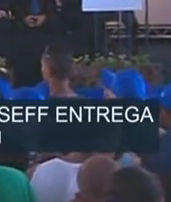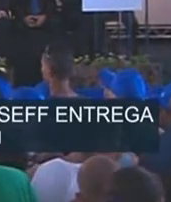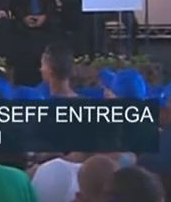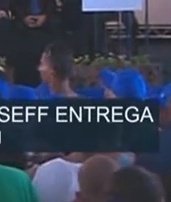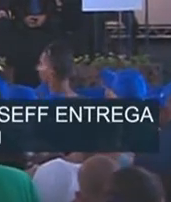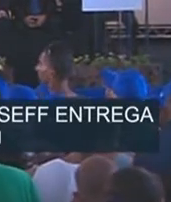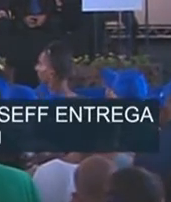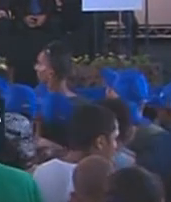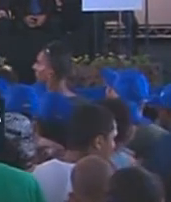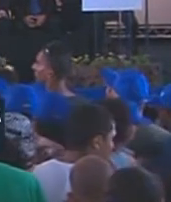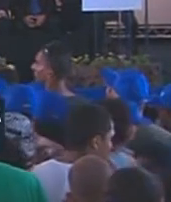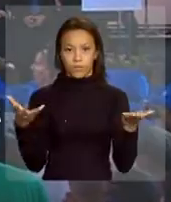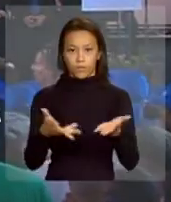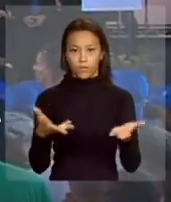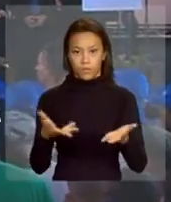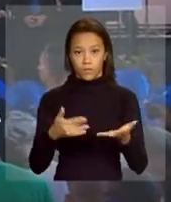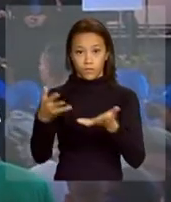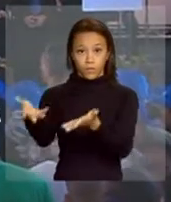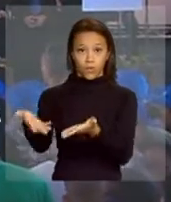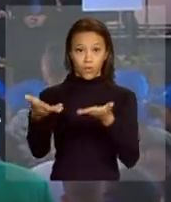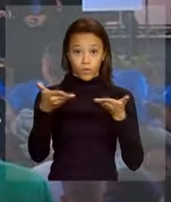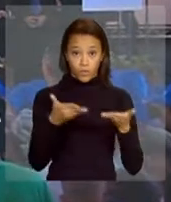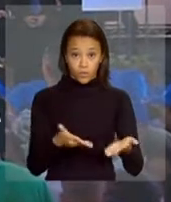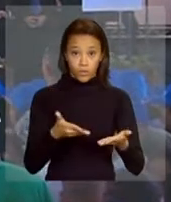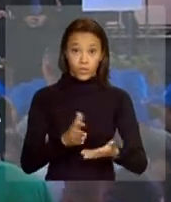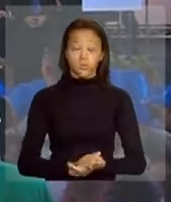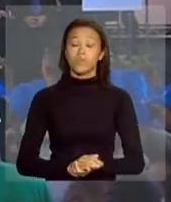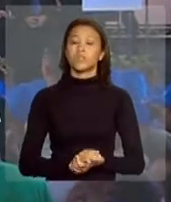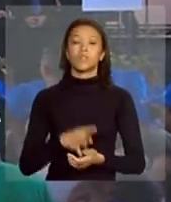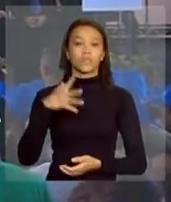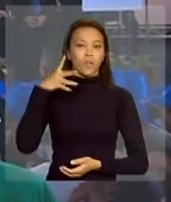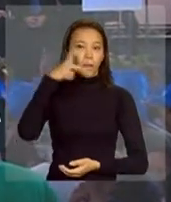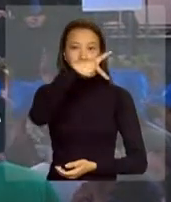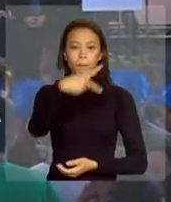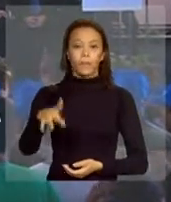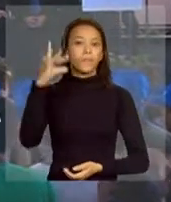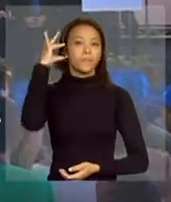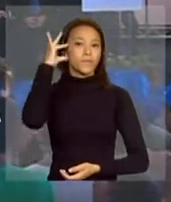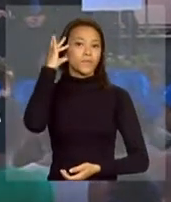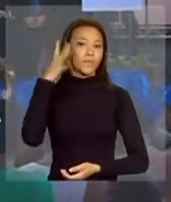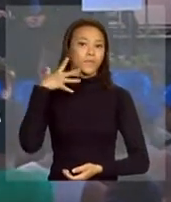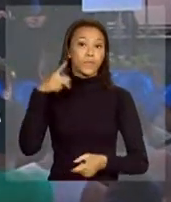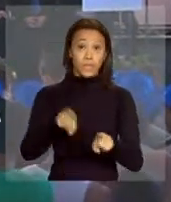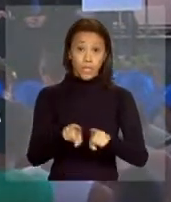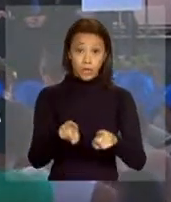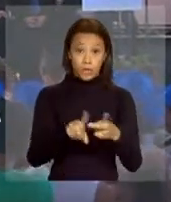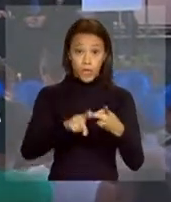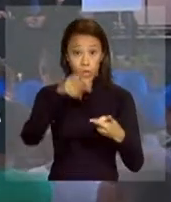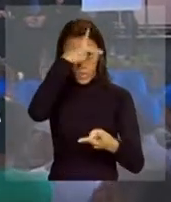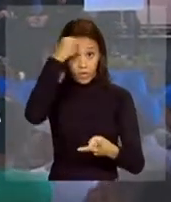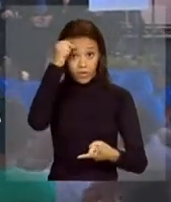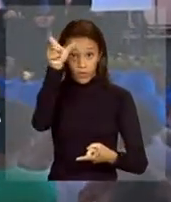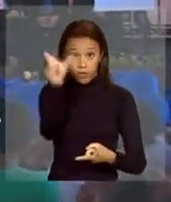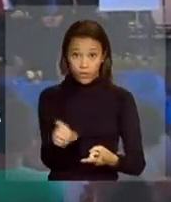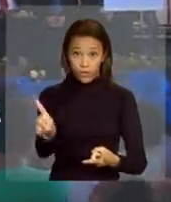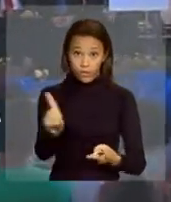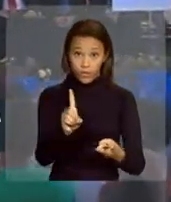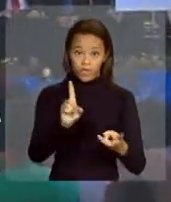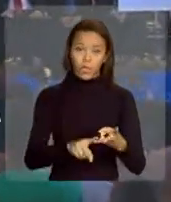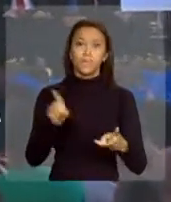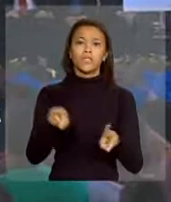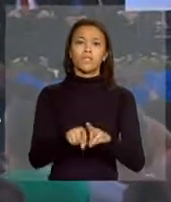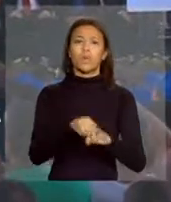Neste momento, convidamos a senhora Presidenta da República, o prefeito Fernando Haddad, o